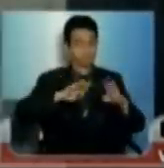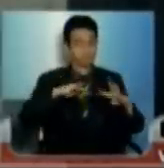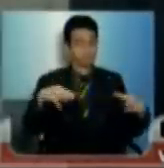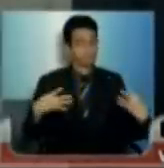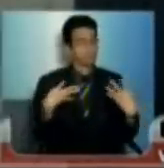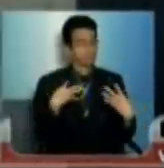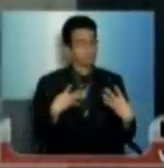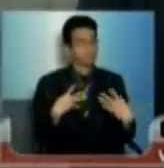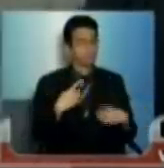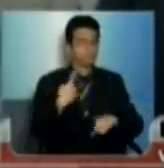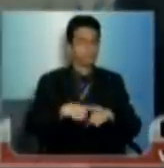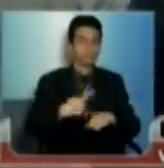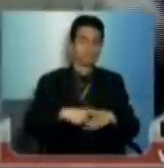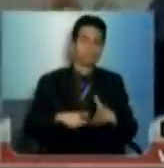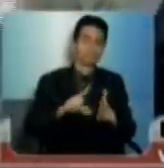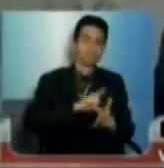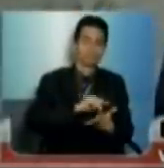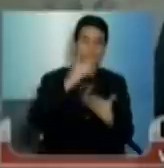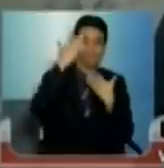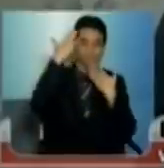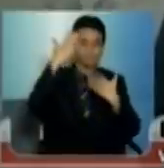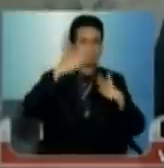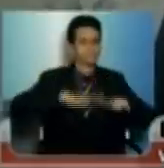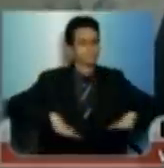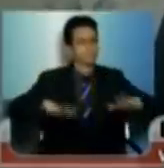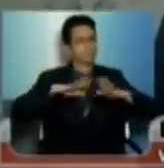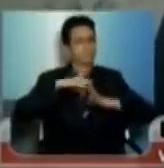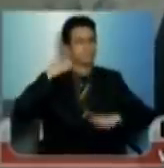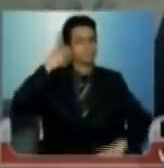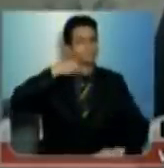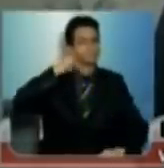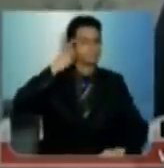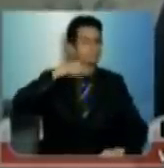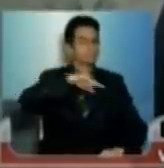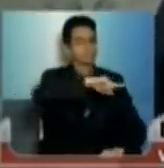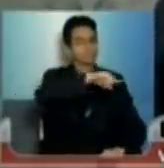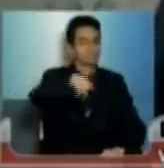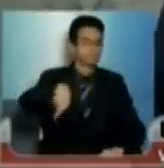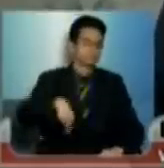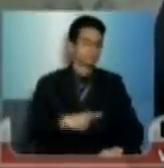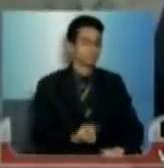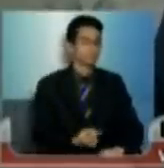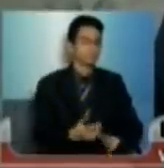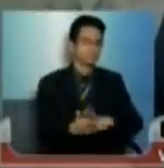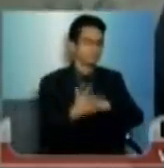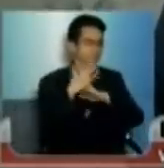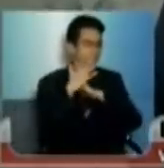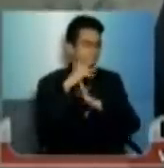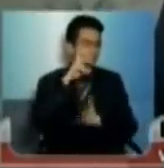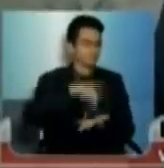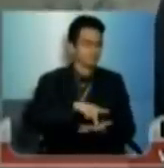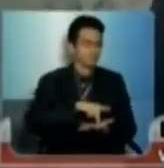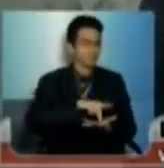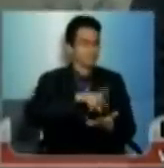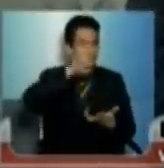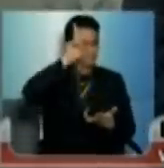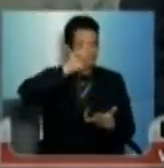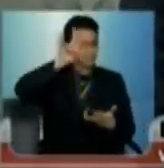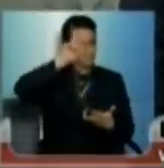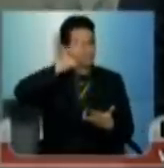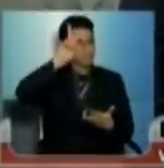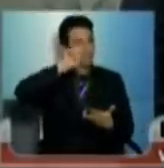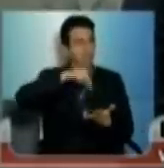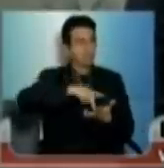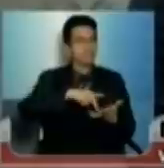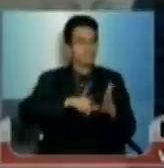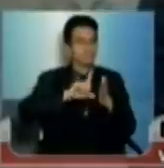lugar eu gostaria de fazer um agradecimento aqui a todos os deputados e deputadas que nos ajudaram, que colaboraram na data